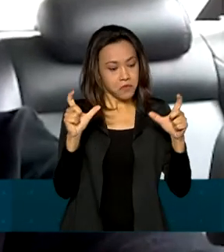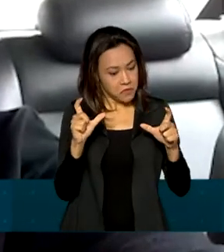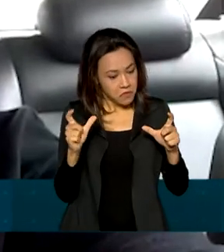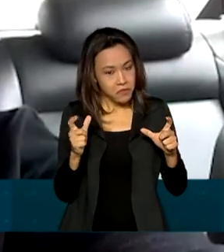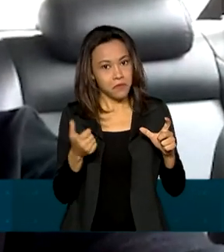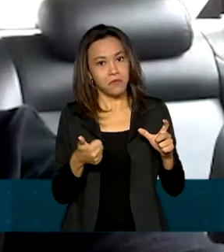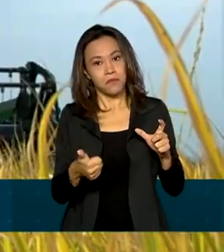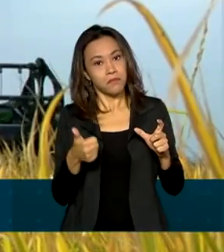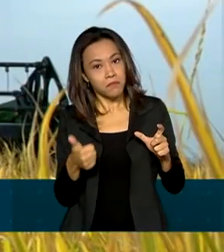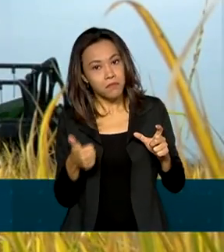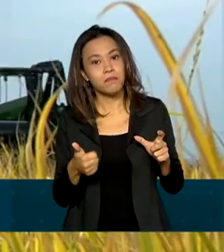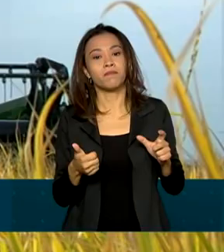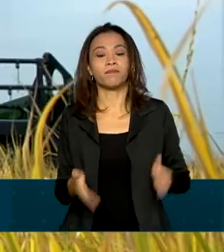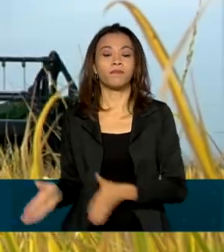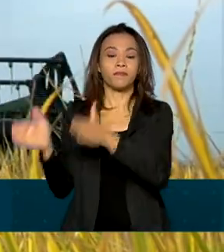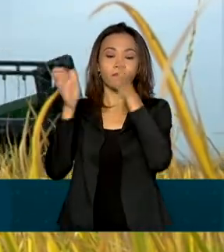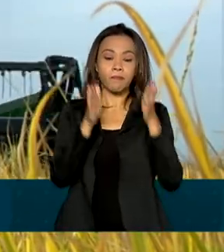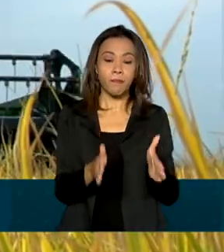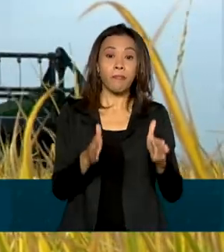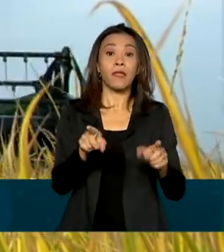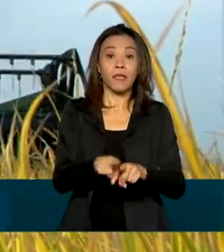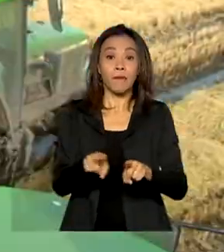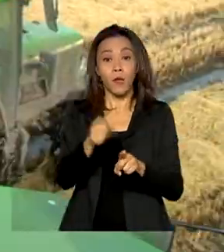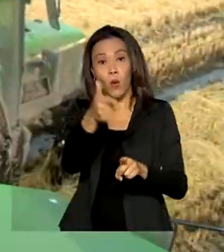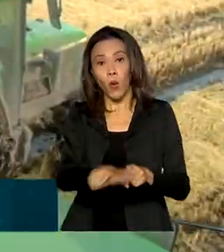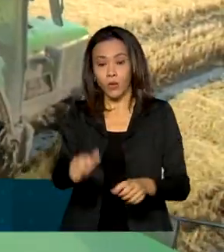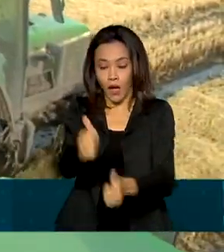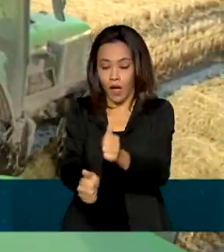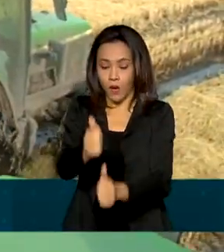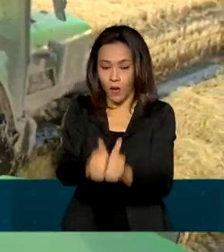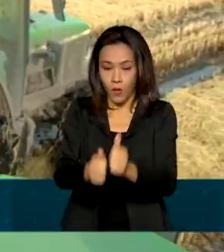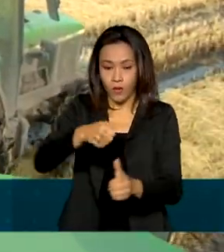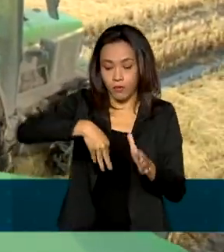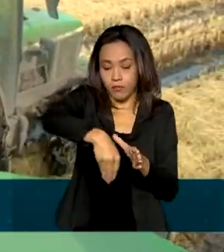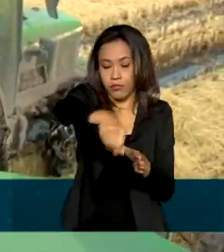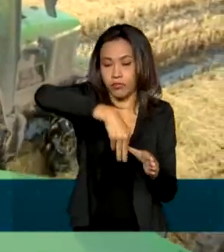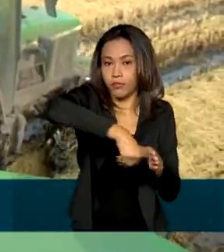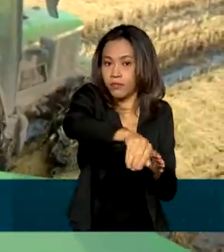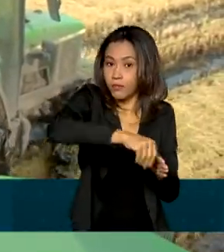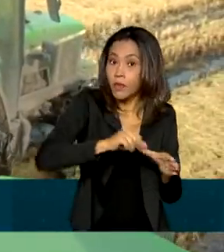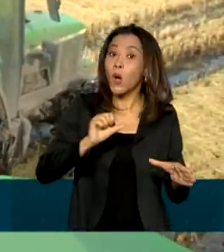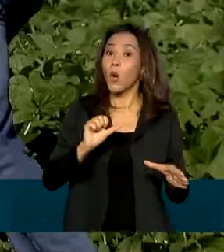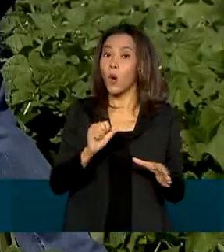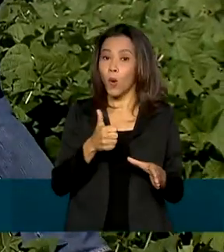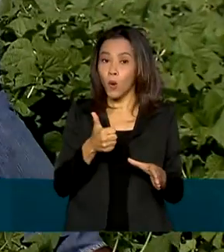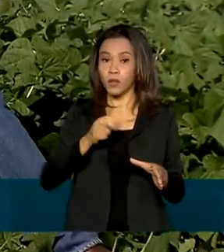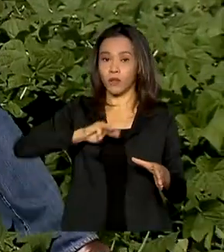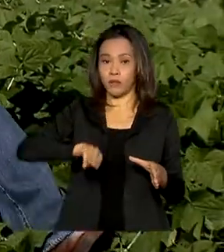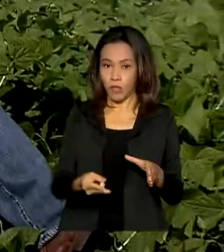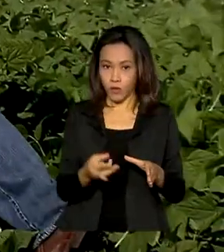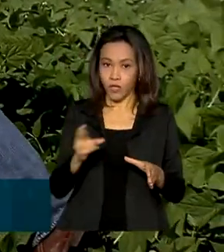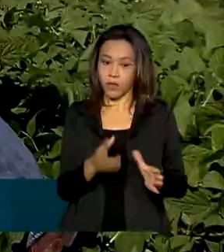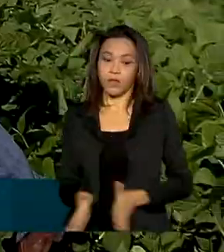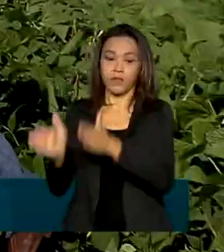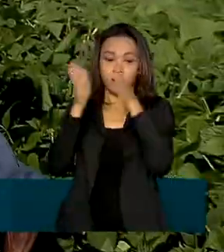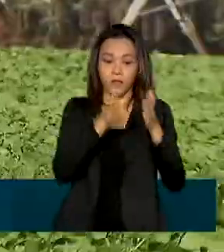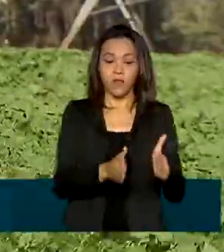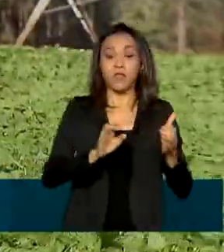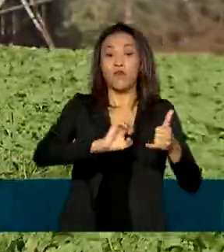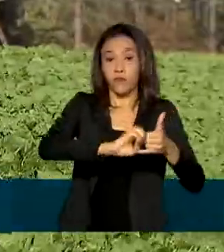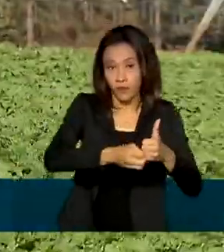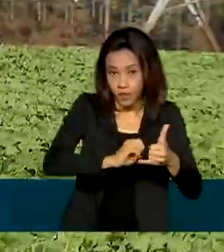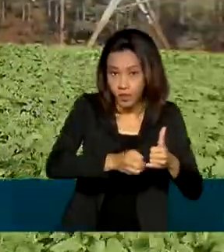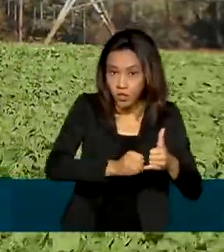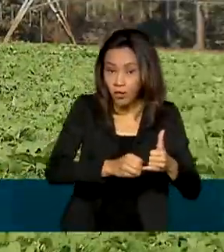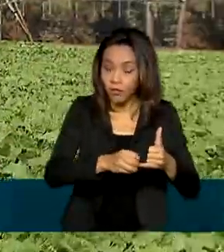expectativas. A produção de arroz poderá atingir 11 milhões de toneladas. E para o feijão, é esperado um